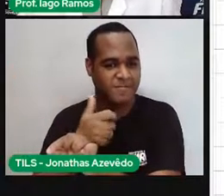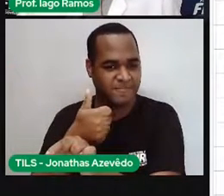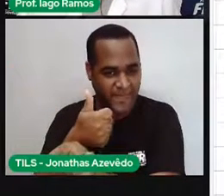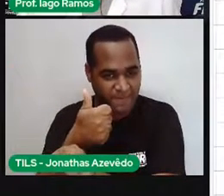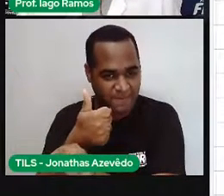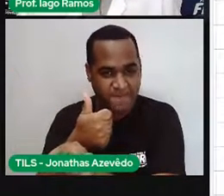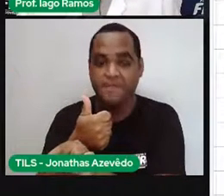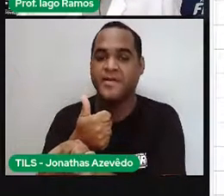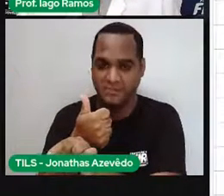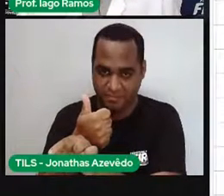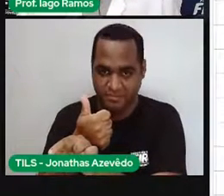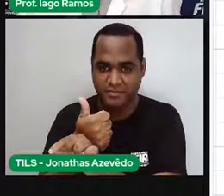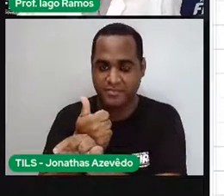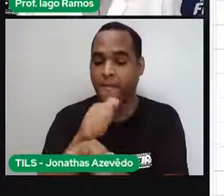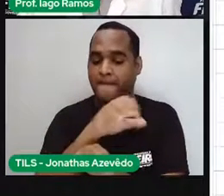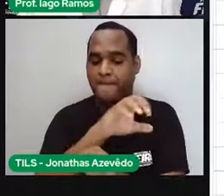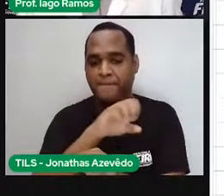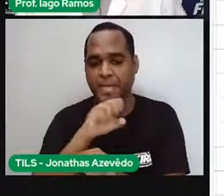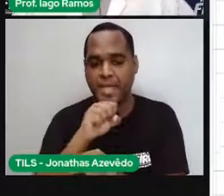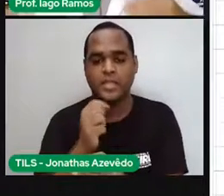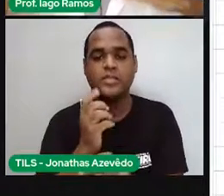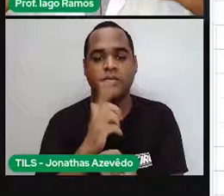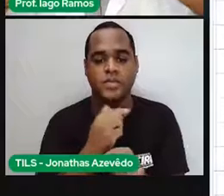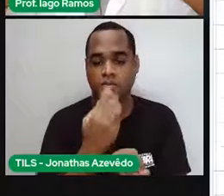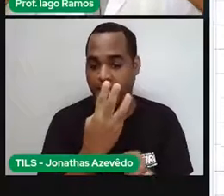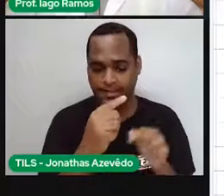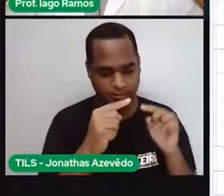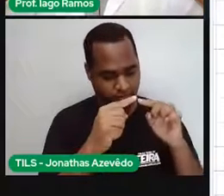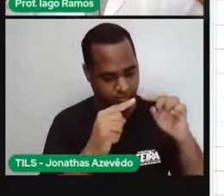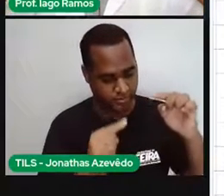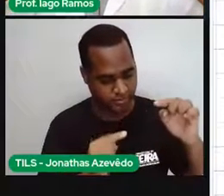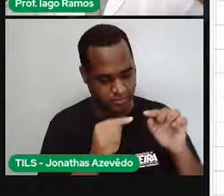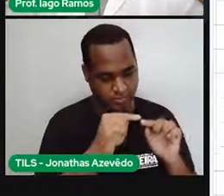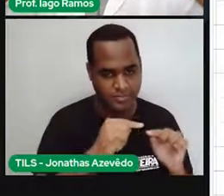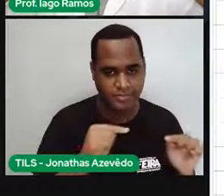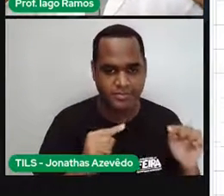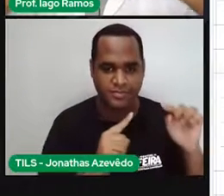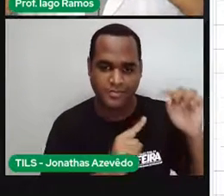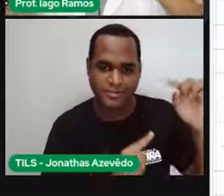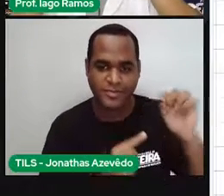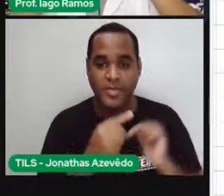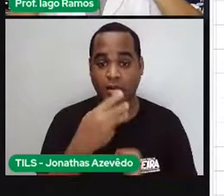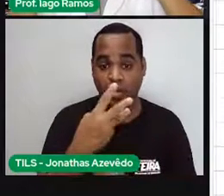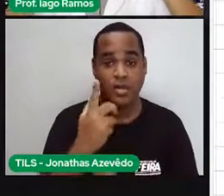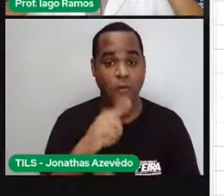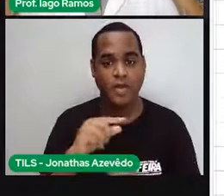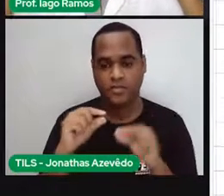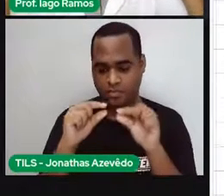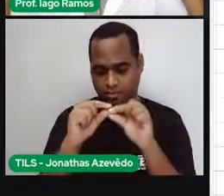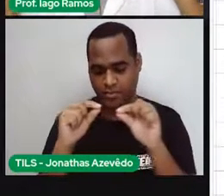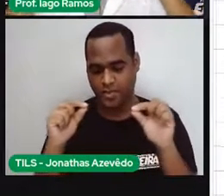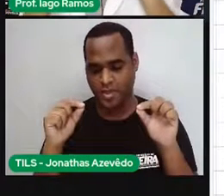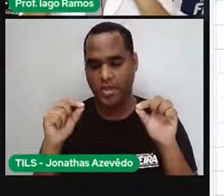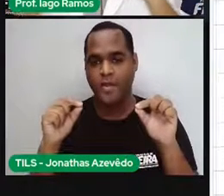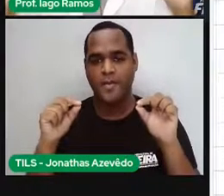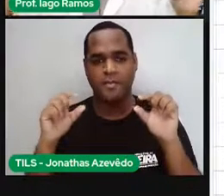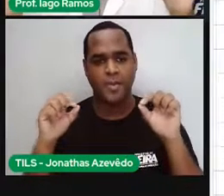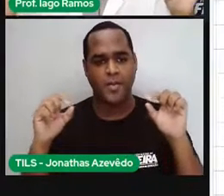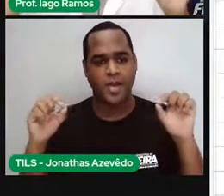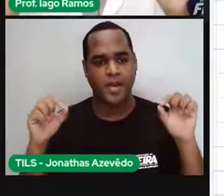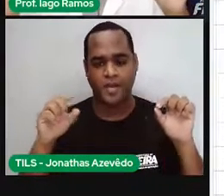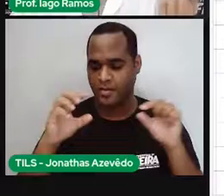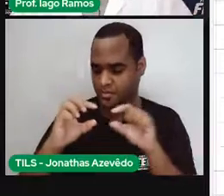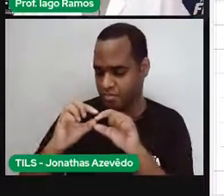Peguei os três lados do triângulo aqui e coloquei eles grudados um no outro de maneira alinhada.